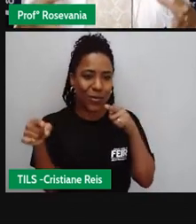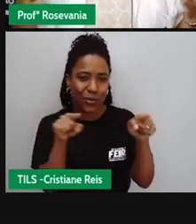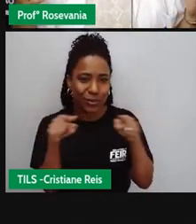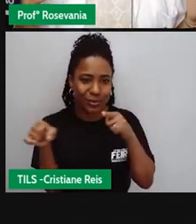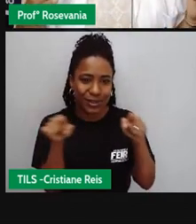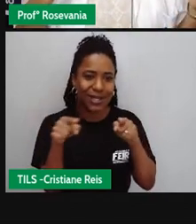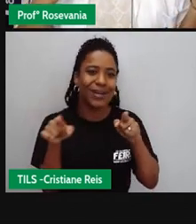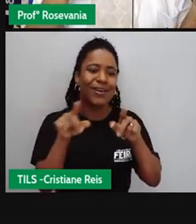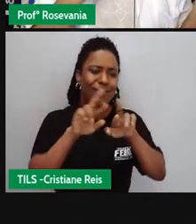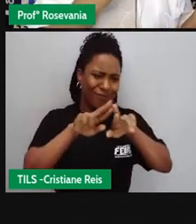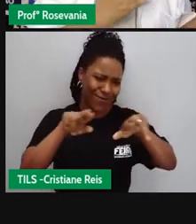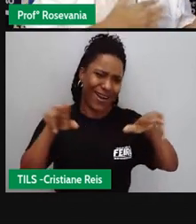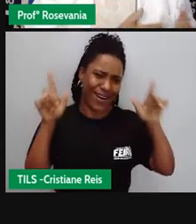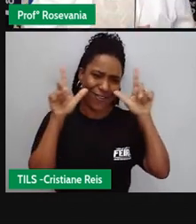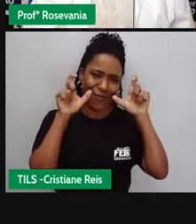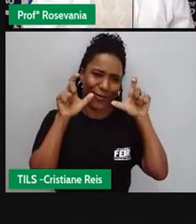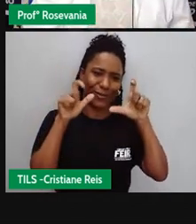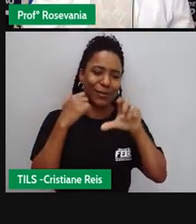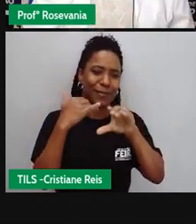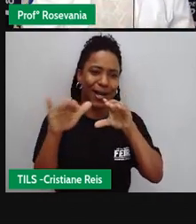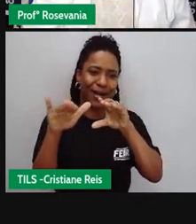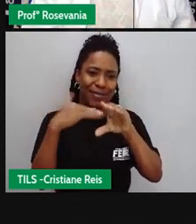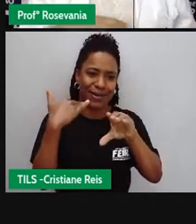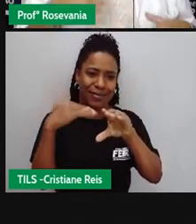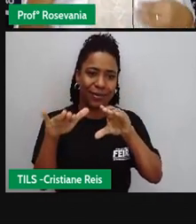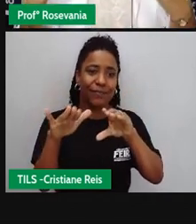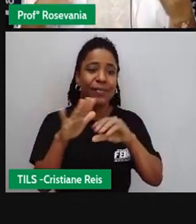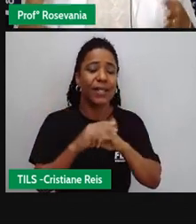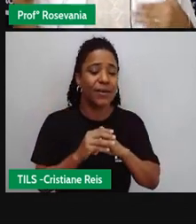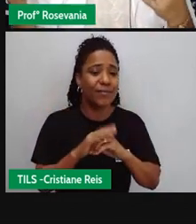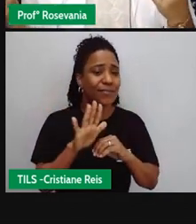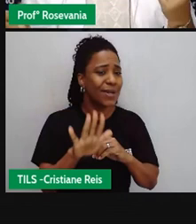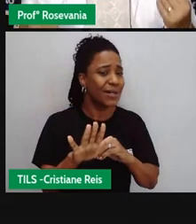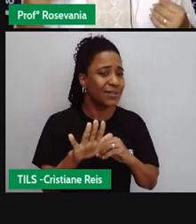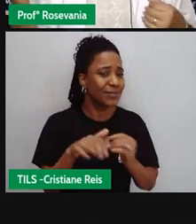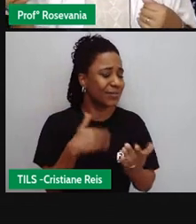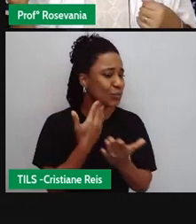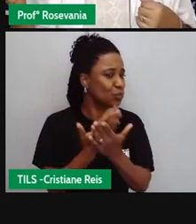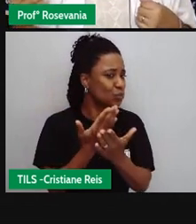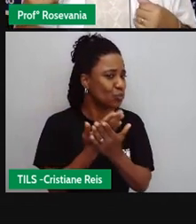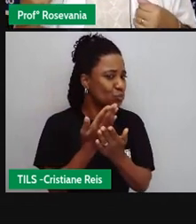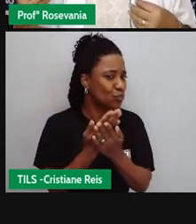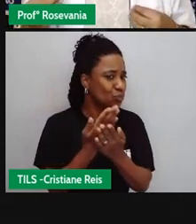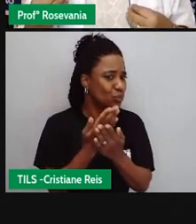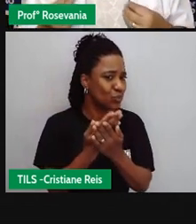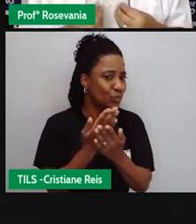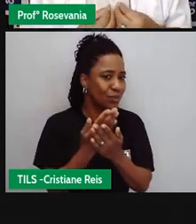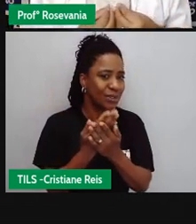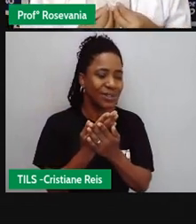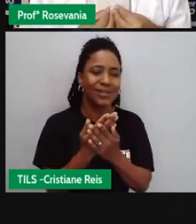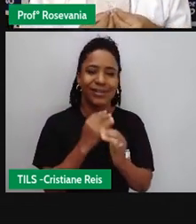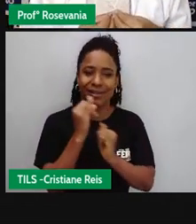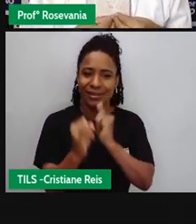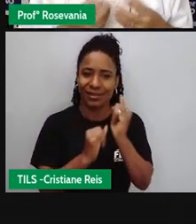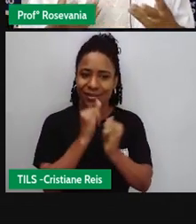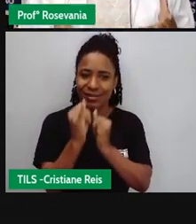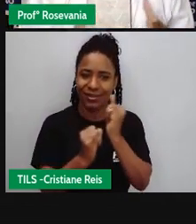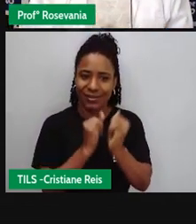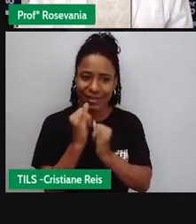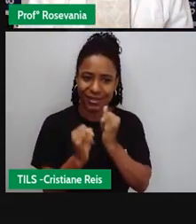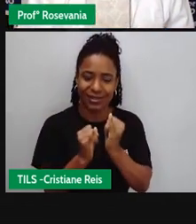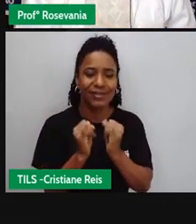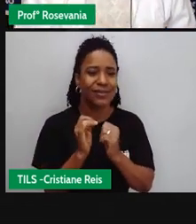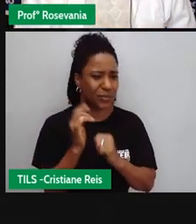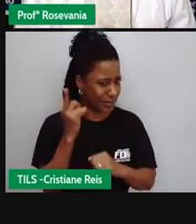mas essa questão de usar a internet para estudar a gente percebeu que ela não é embora é suficiente